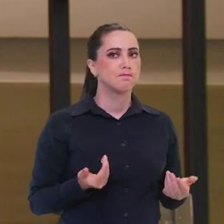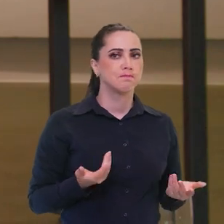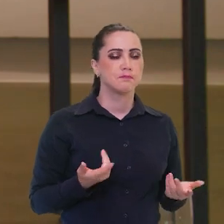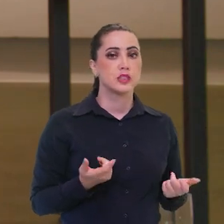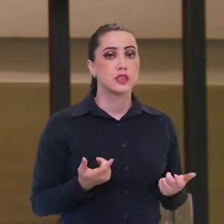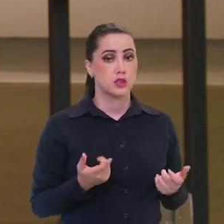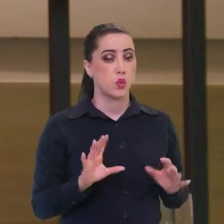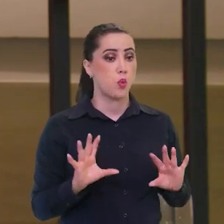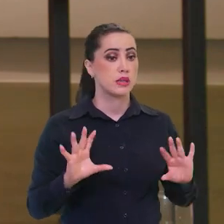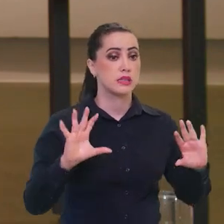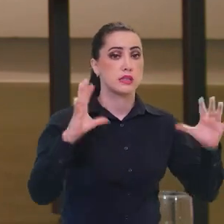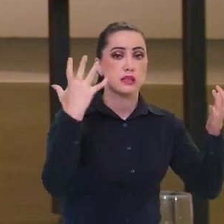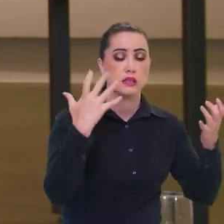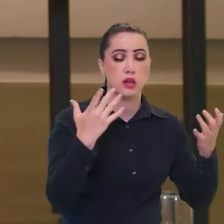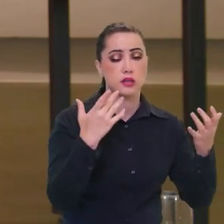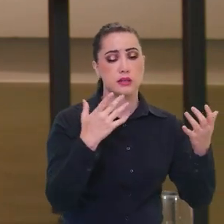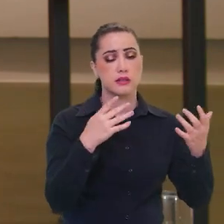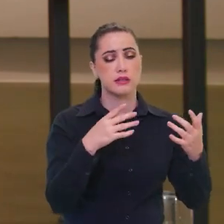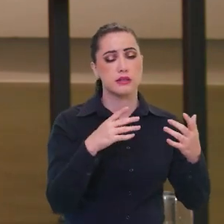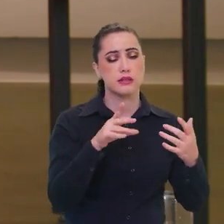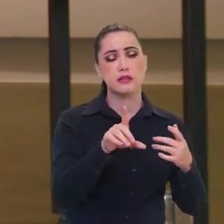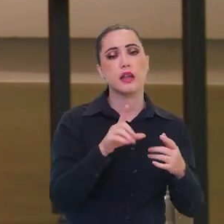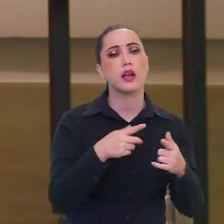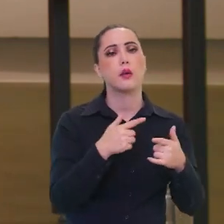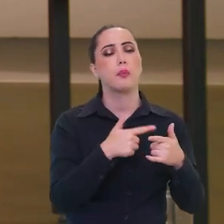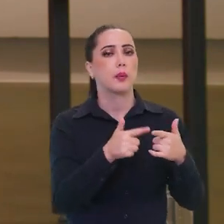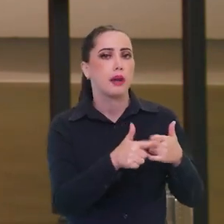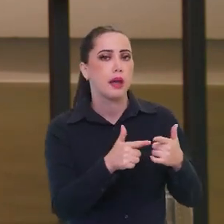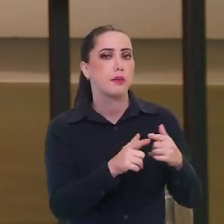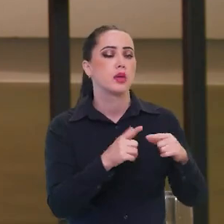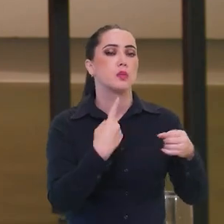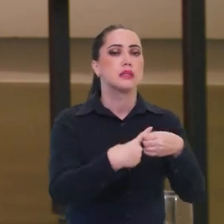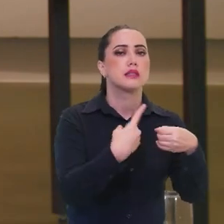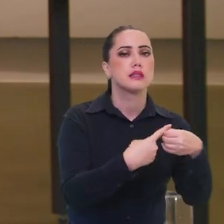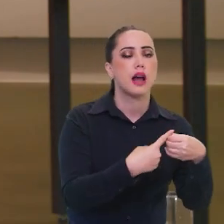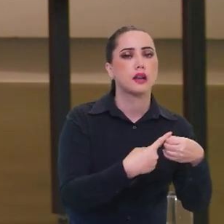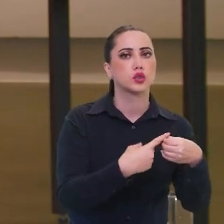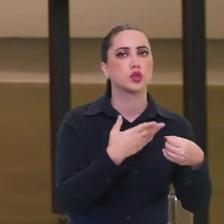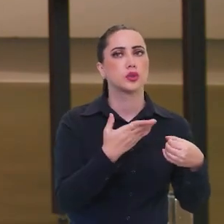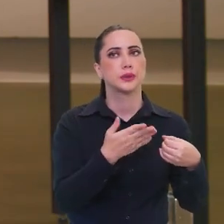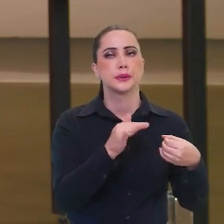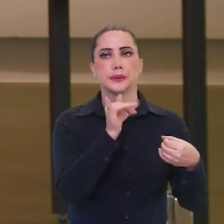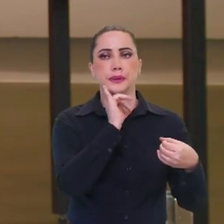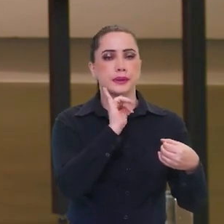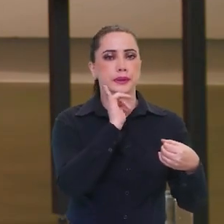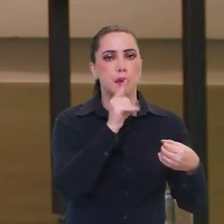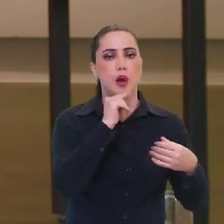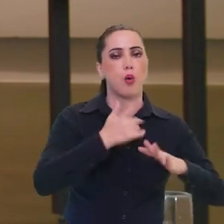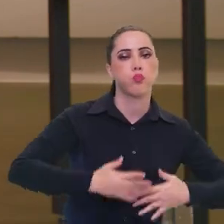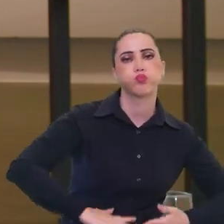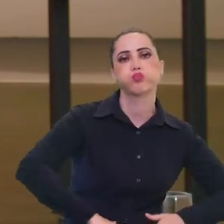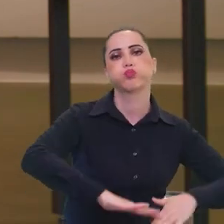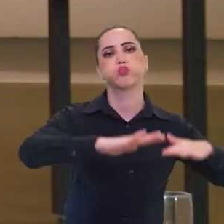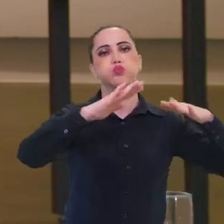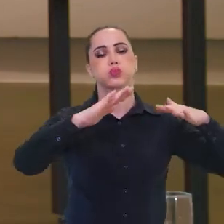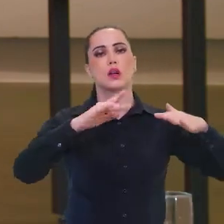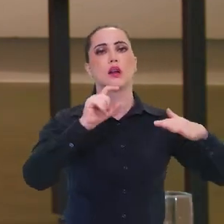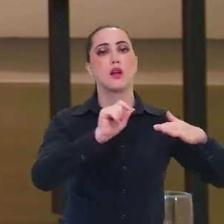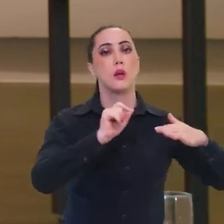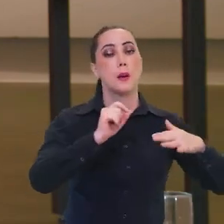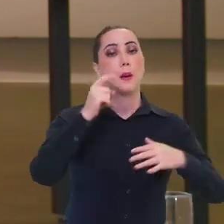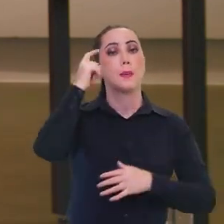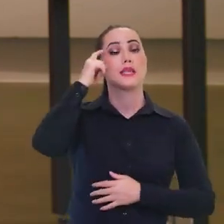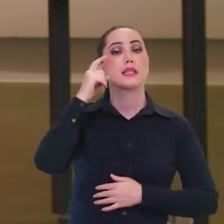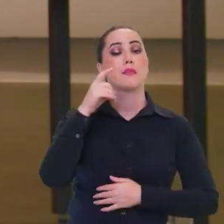numa cidade, uma enchente, alguma coisa, o que se pensa imediatamente? Vamos fazer uma ação cultural, vamos fazer um show, vamos